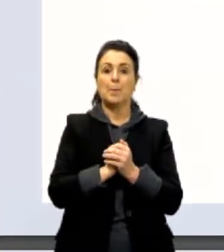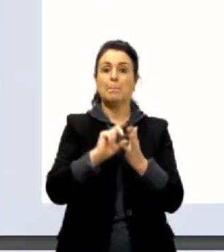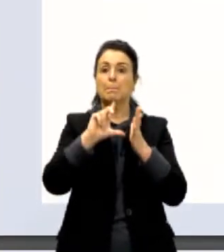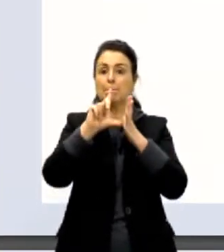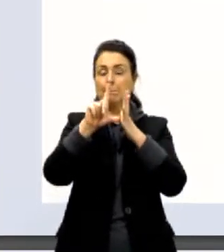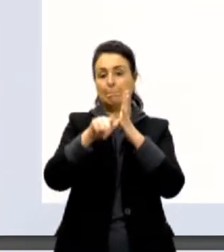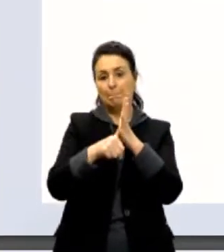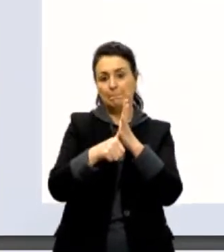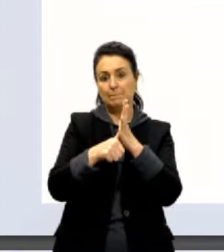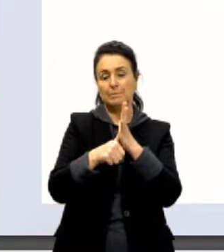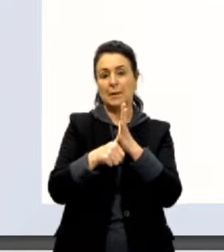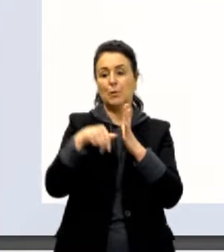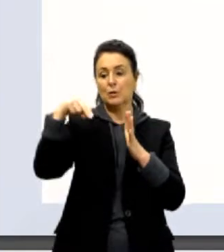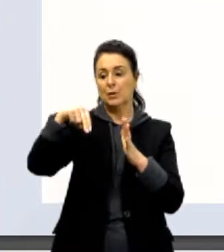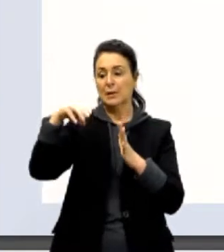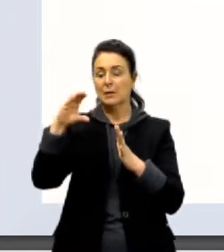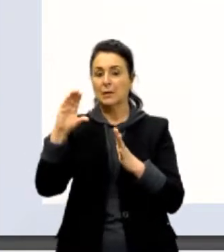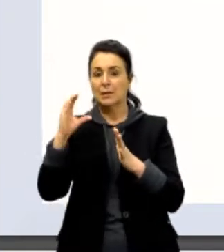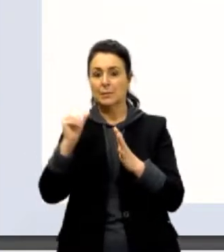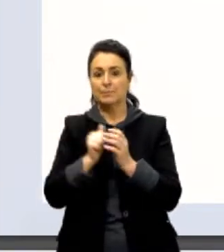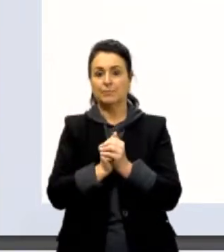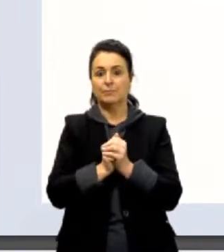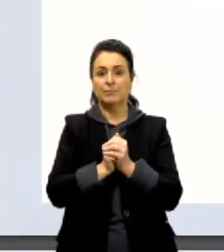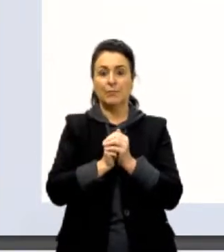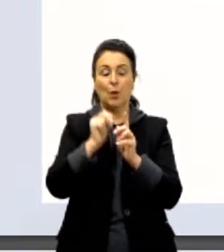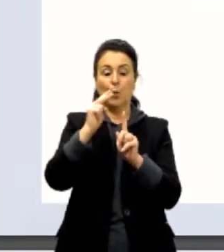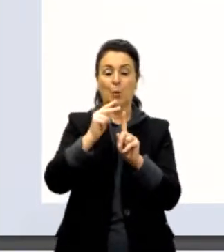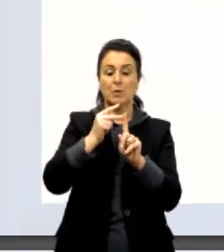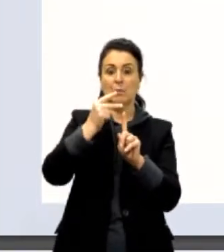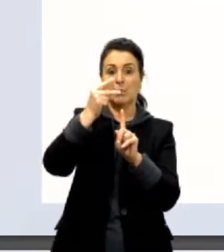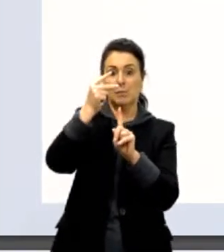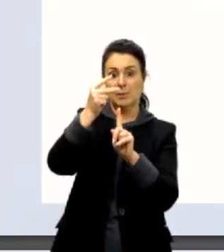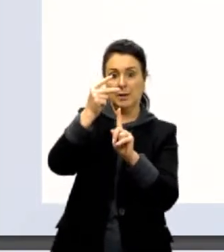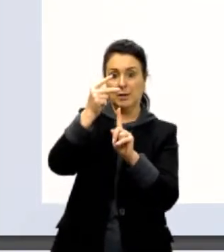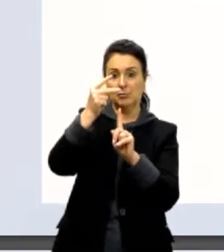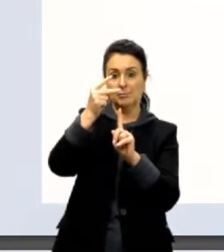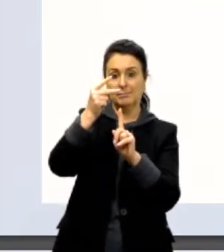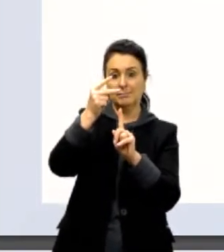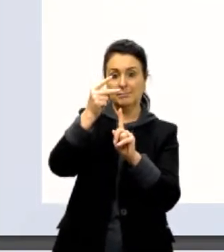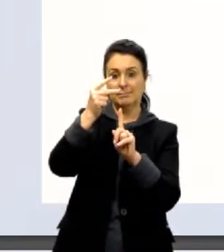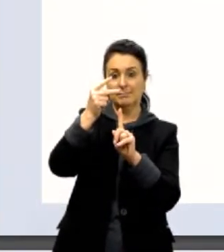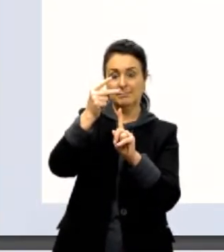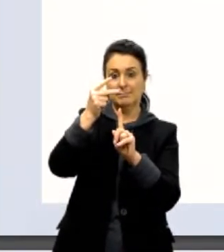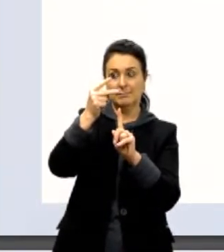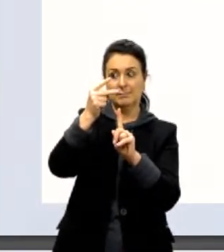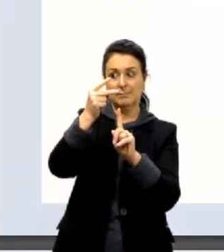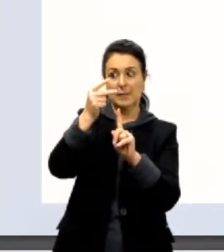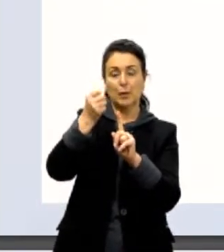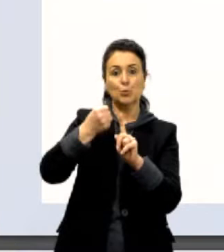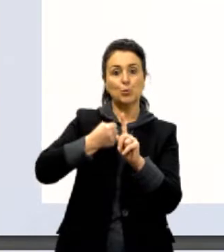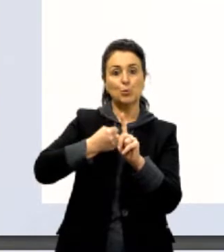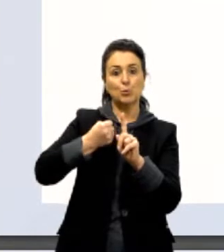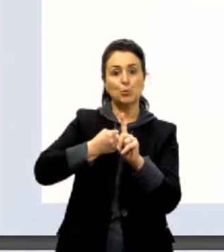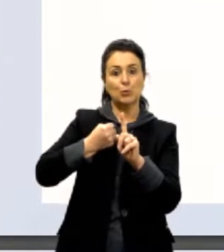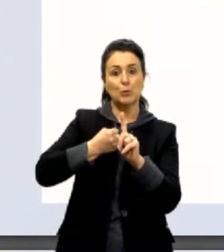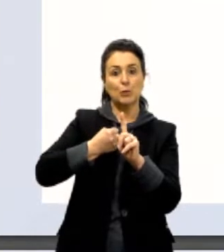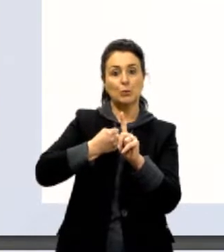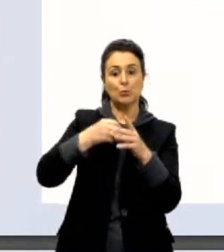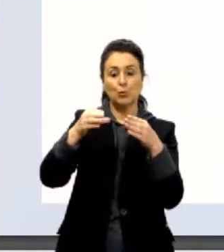condição para ser notação científica. O expoente da potência deve pertencer aos inteiros. Dá uma olhadinha ali.